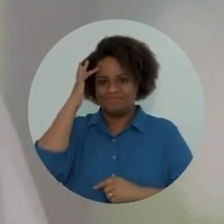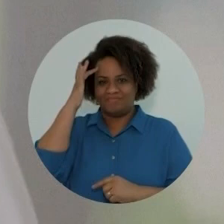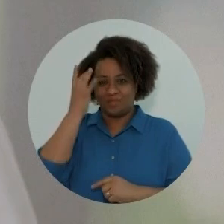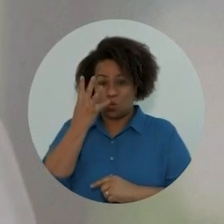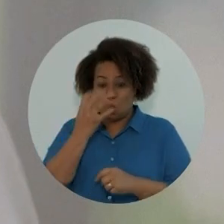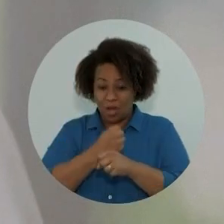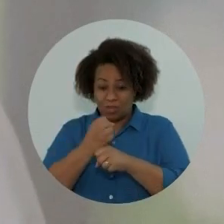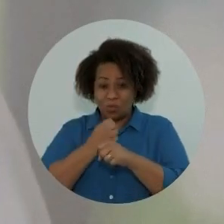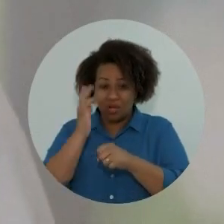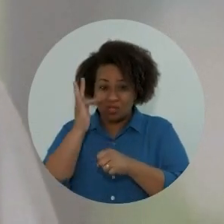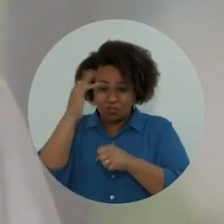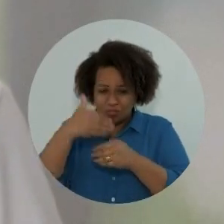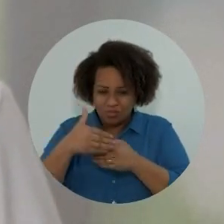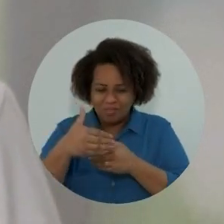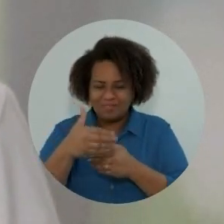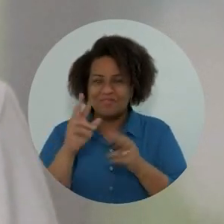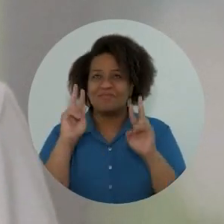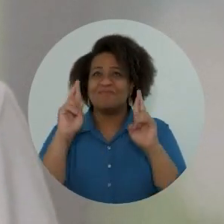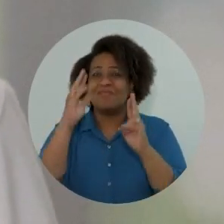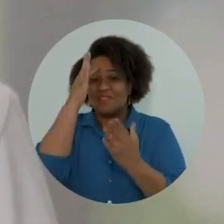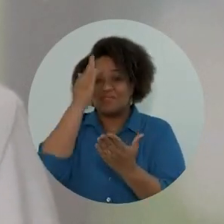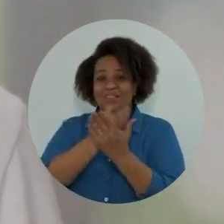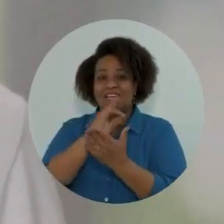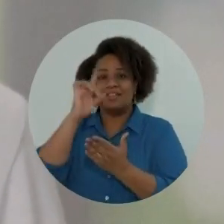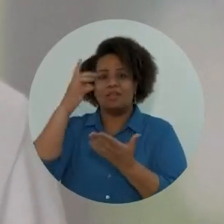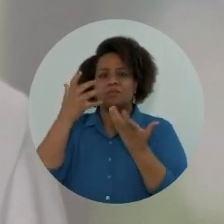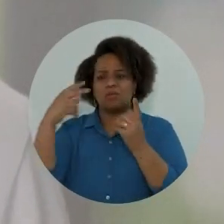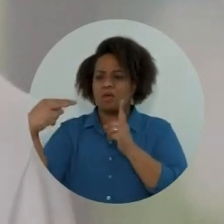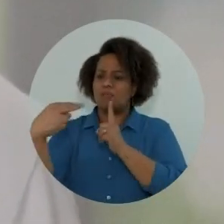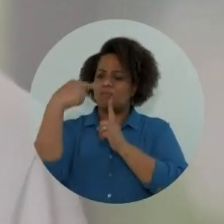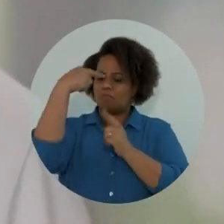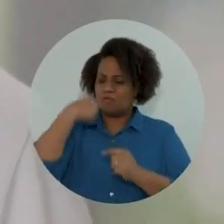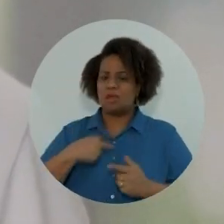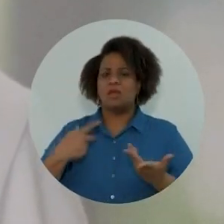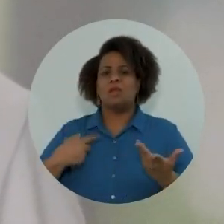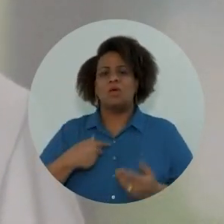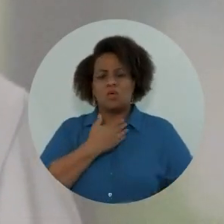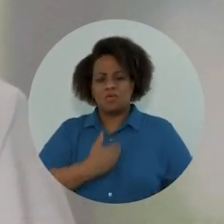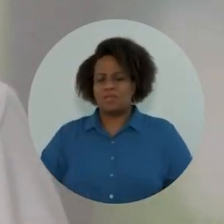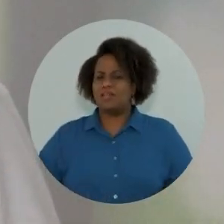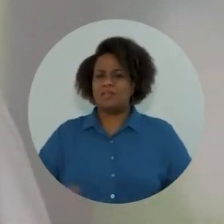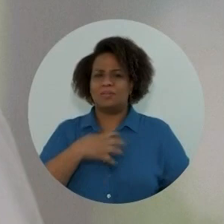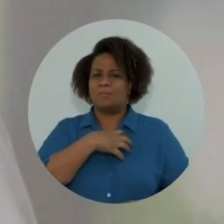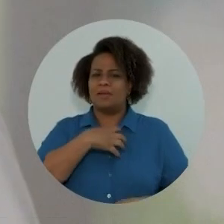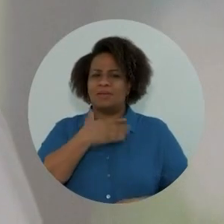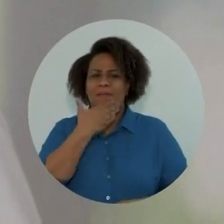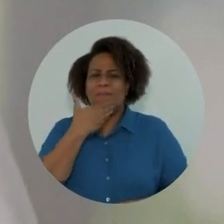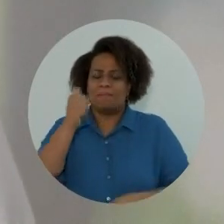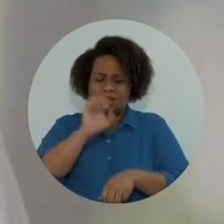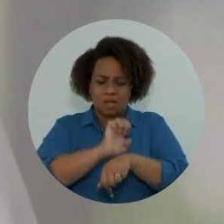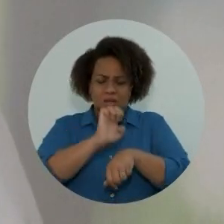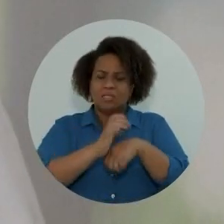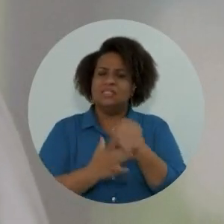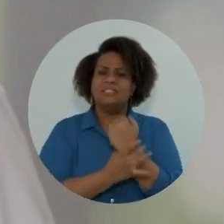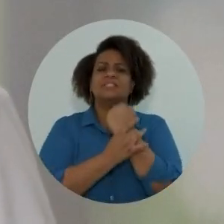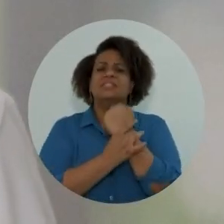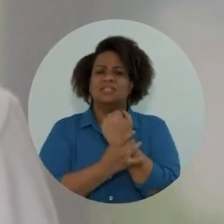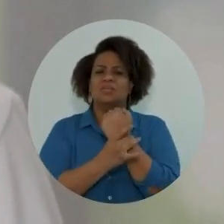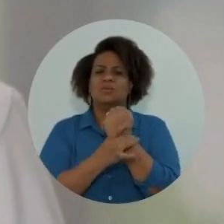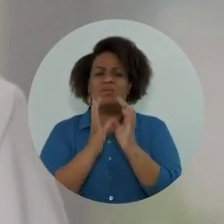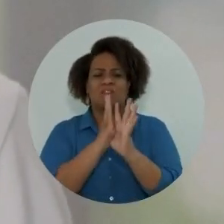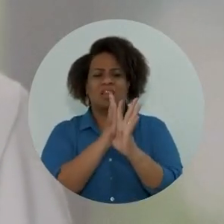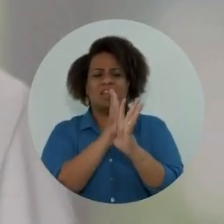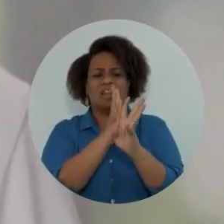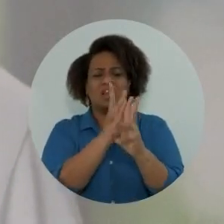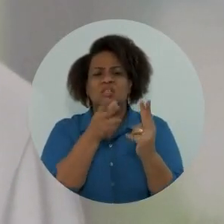Deus, quero ser reconhecido como o governador que fez a Bahia um estado mais seguro. Que fez andar a fila da regulação da